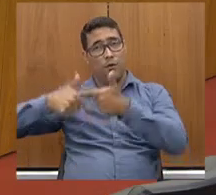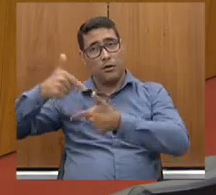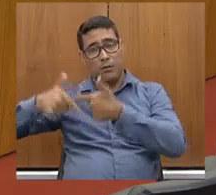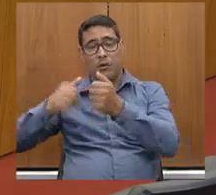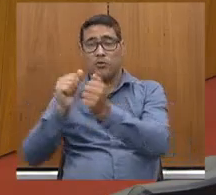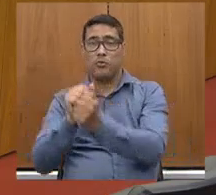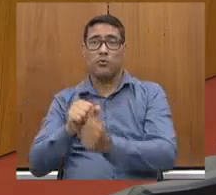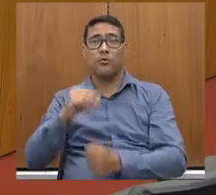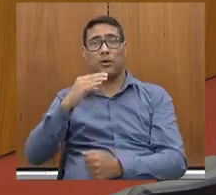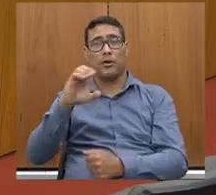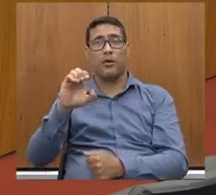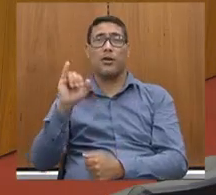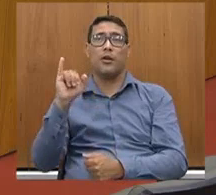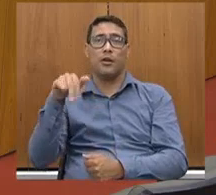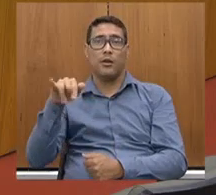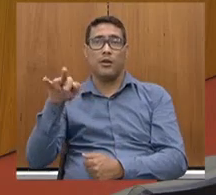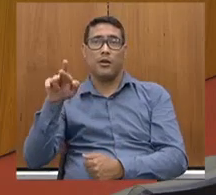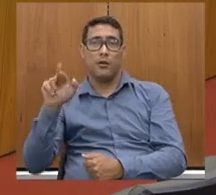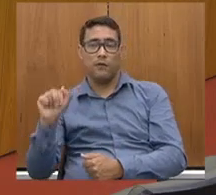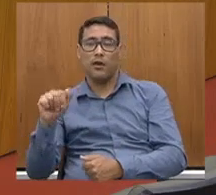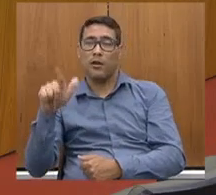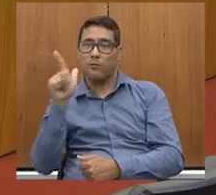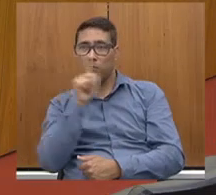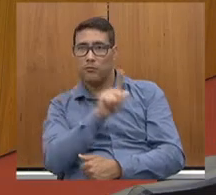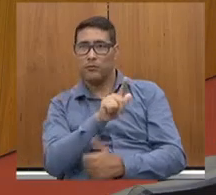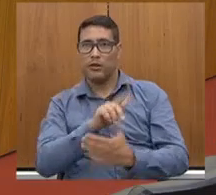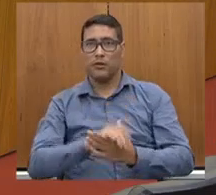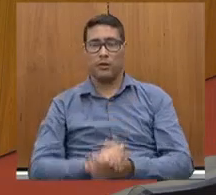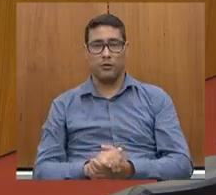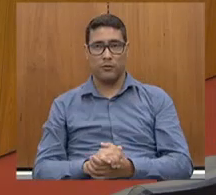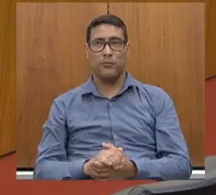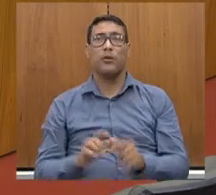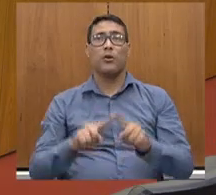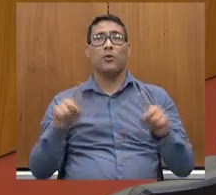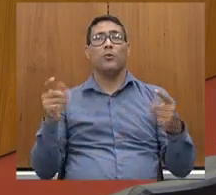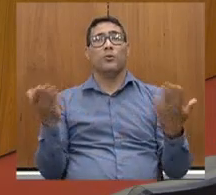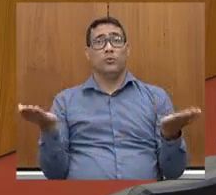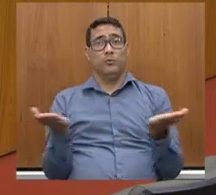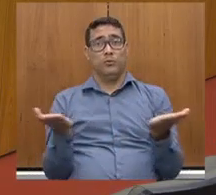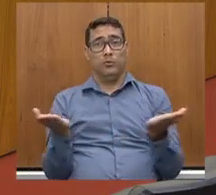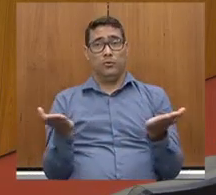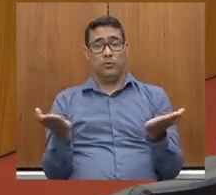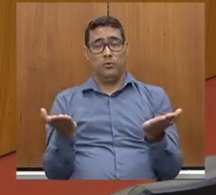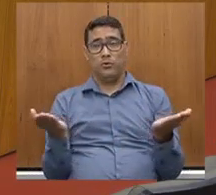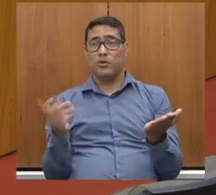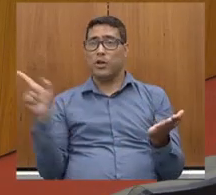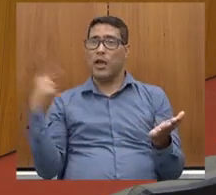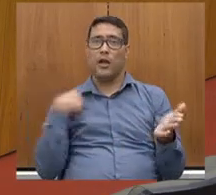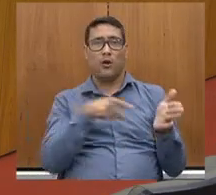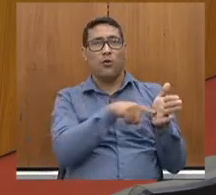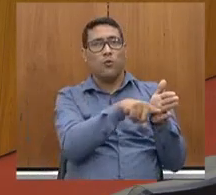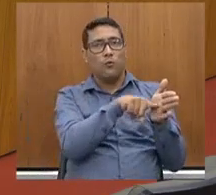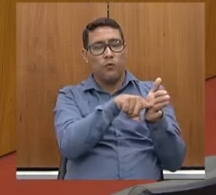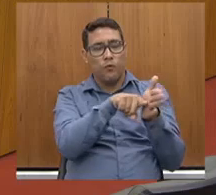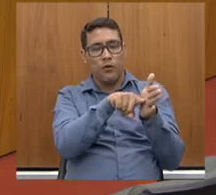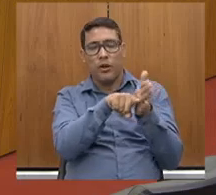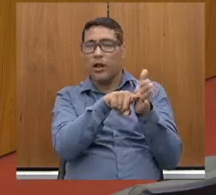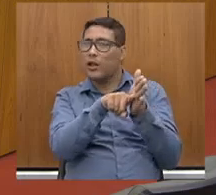CEINFRA, para que acontecesse. Então, hoje, eu acho que é um fiscaliza de marca.